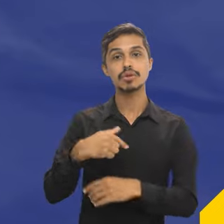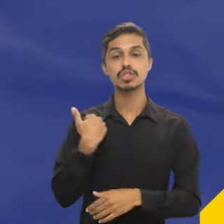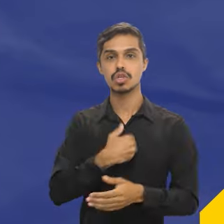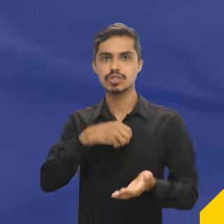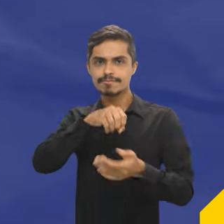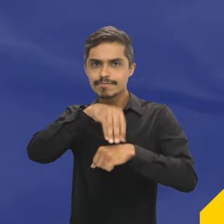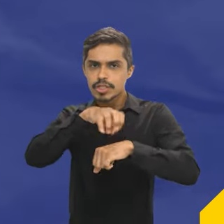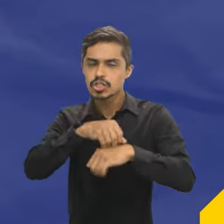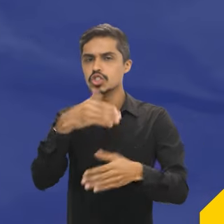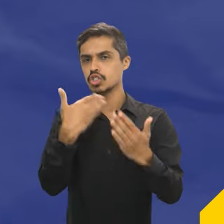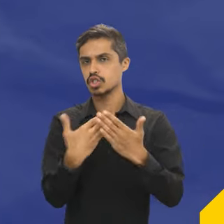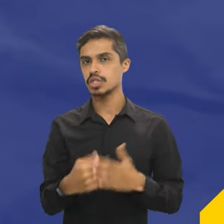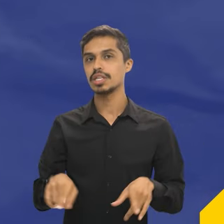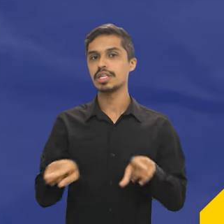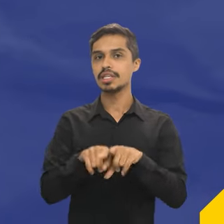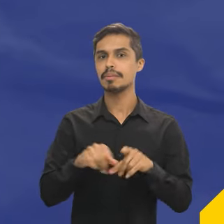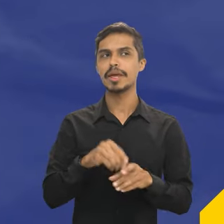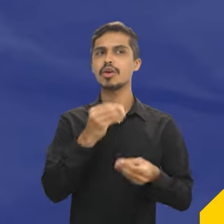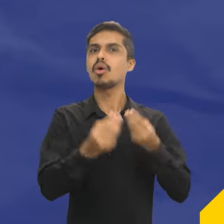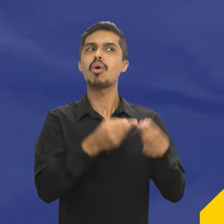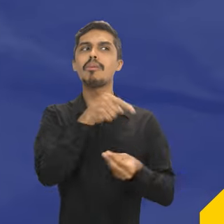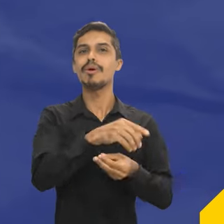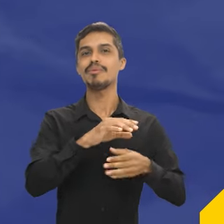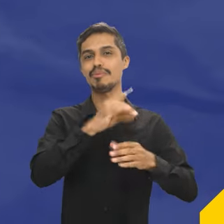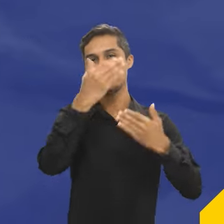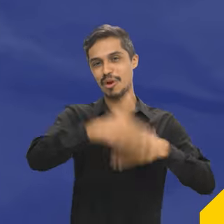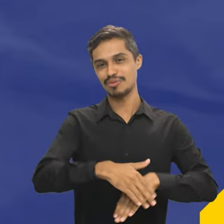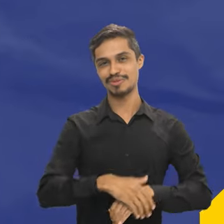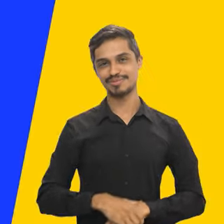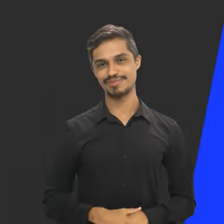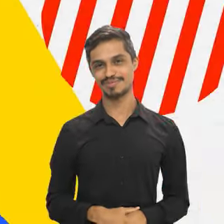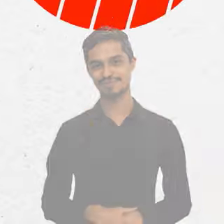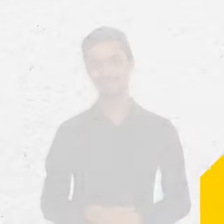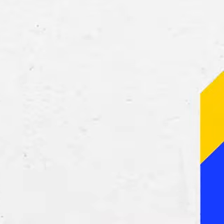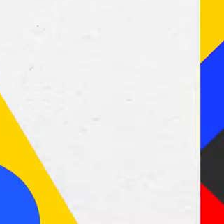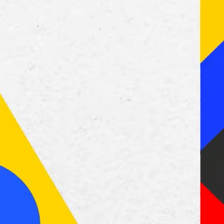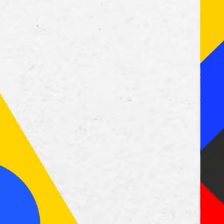vamos focar em dicas de estudo e preparação para o grande dia da prova.